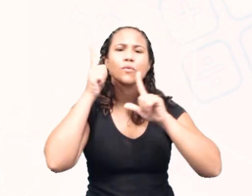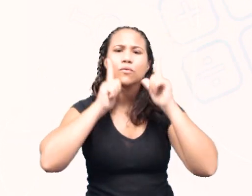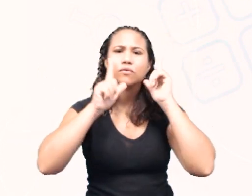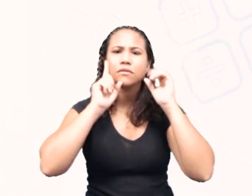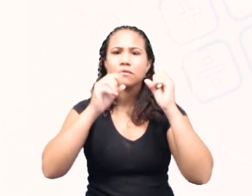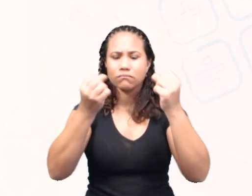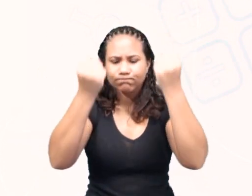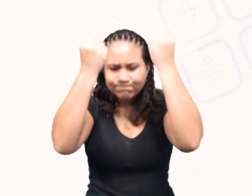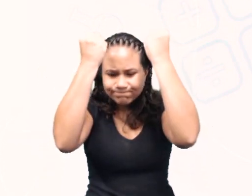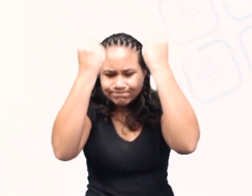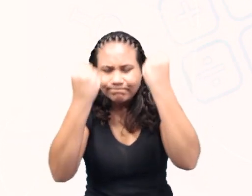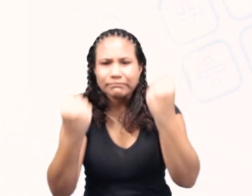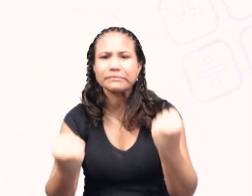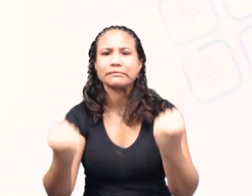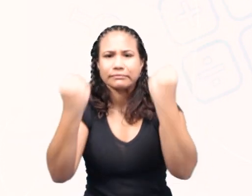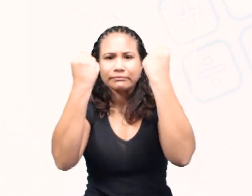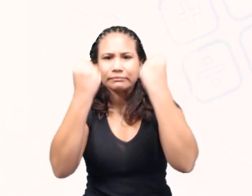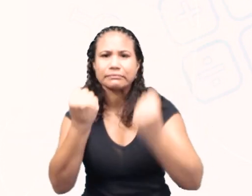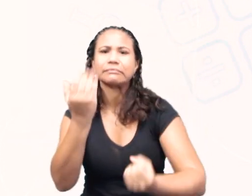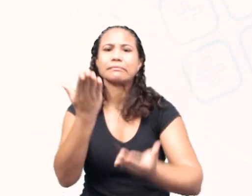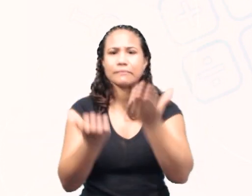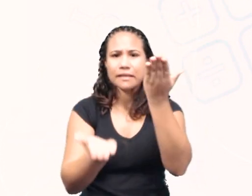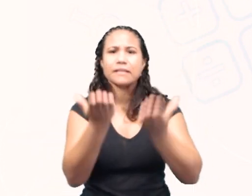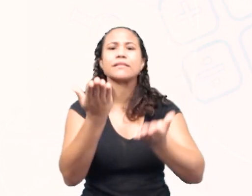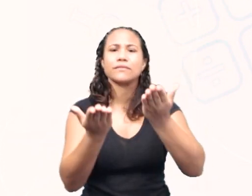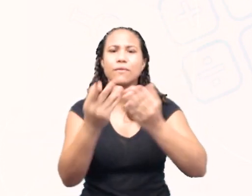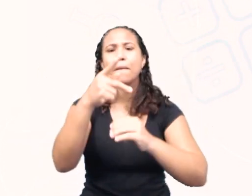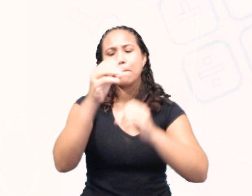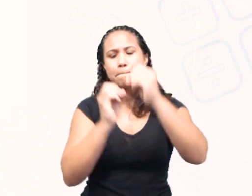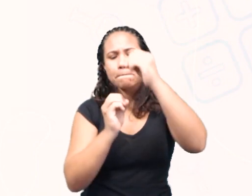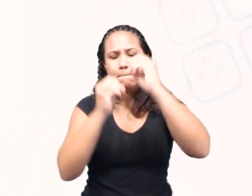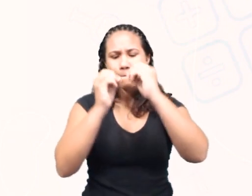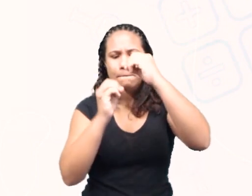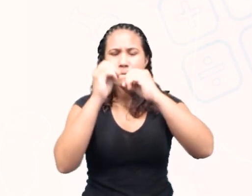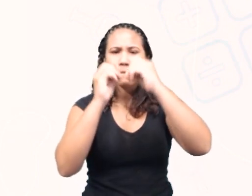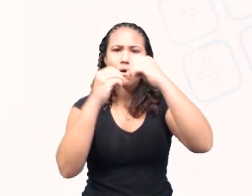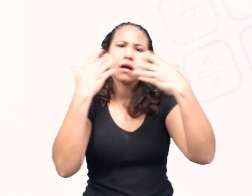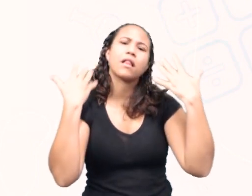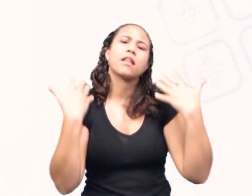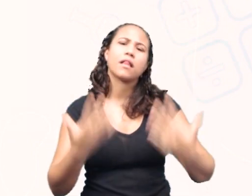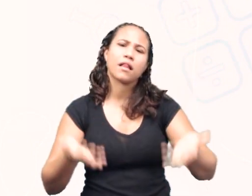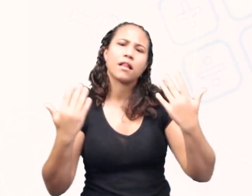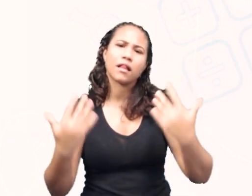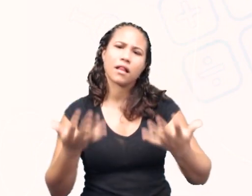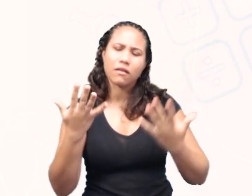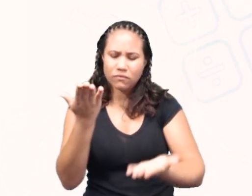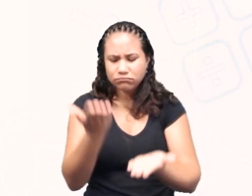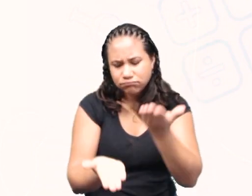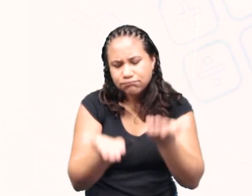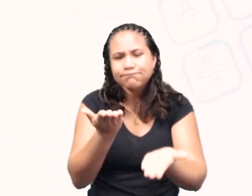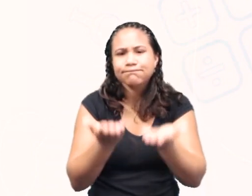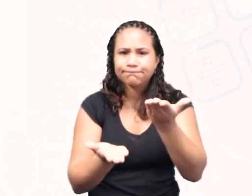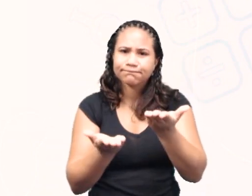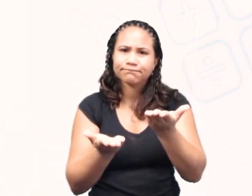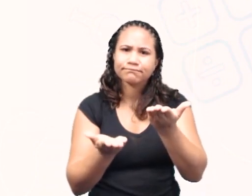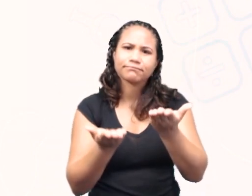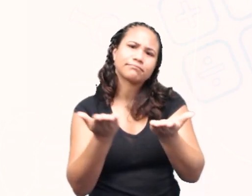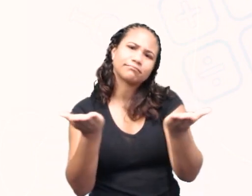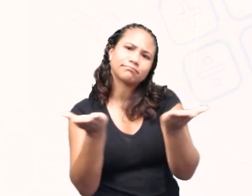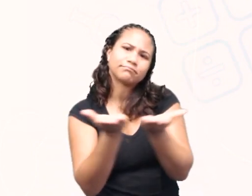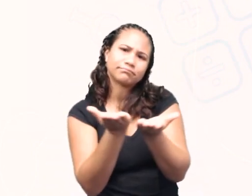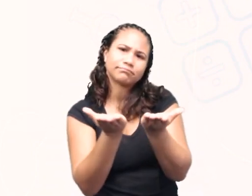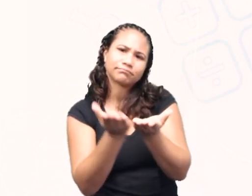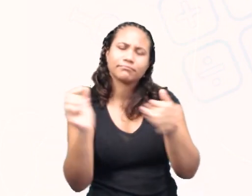quilos. São elas, as polias, que aliviam os pesos, o que proporciona